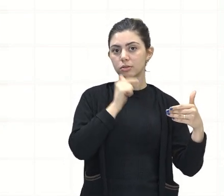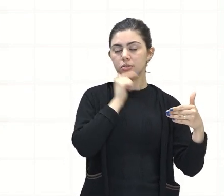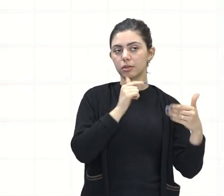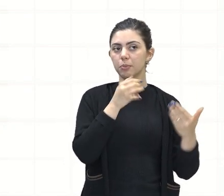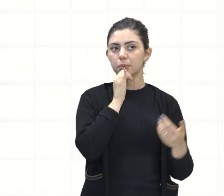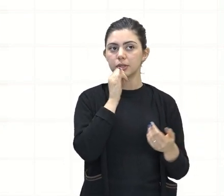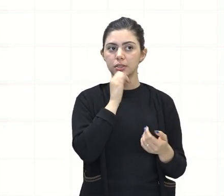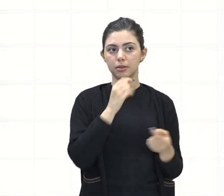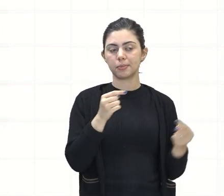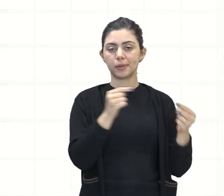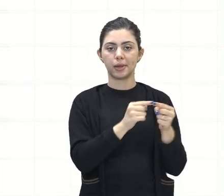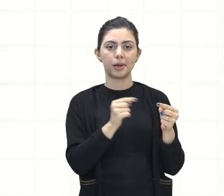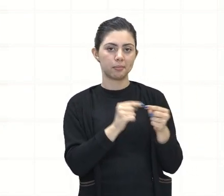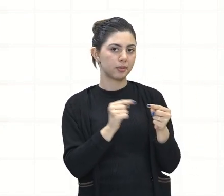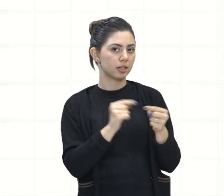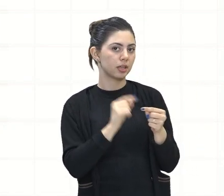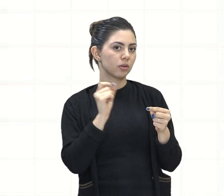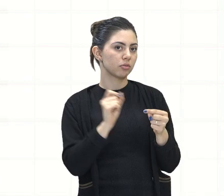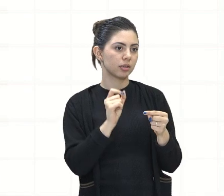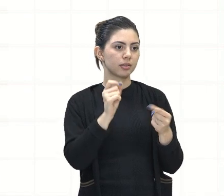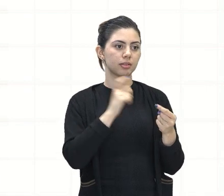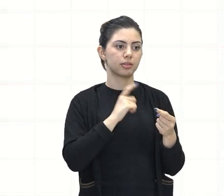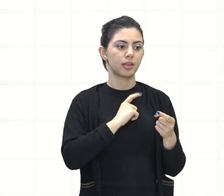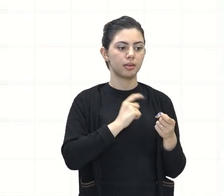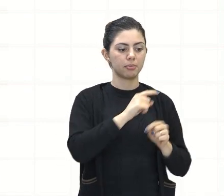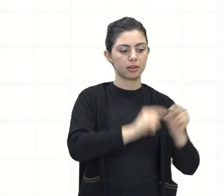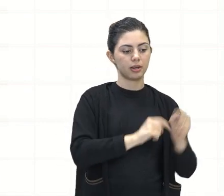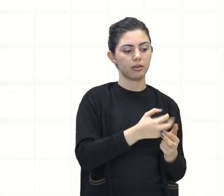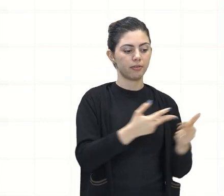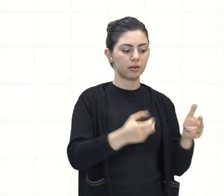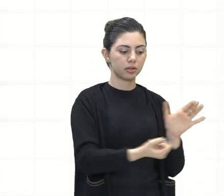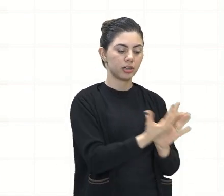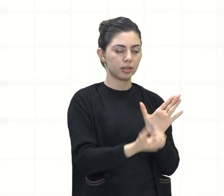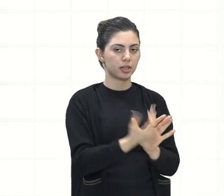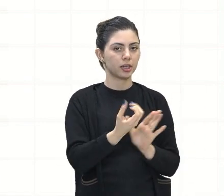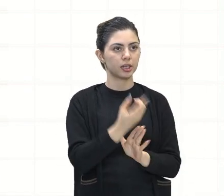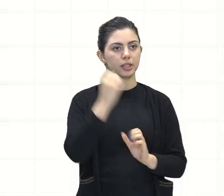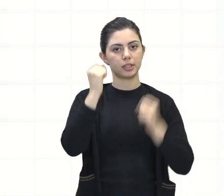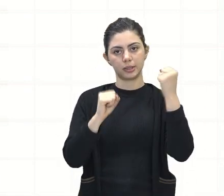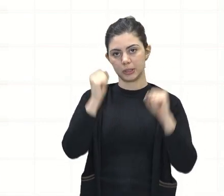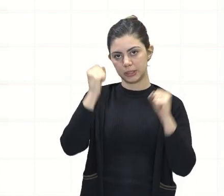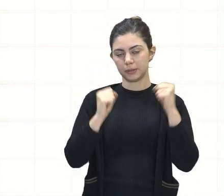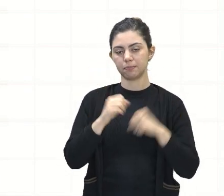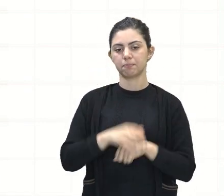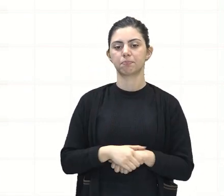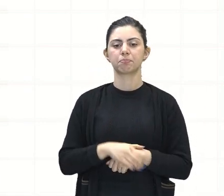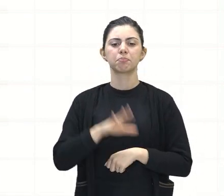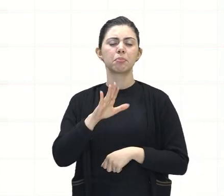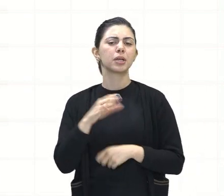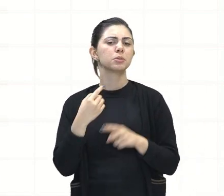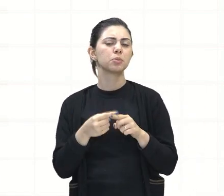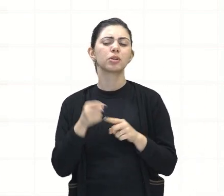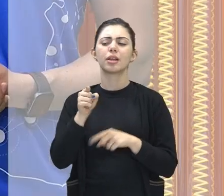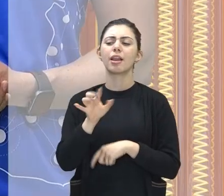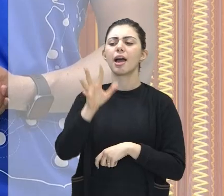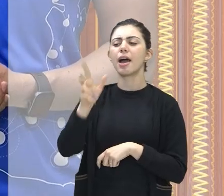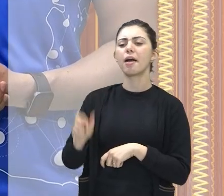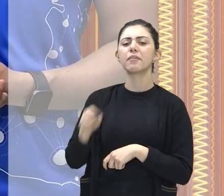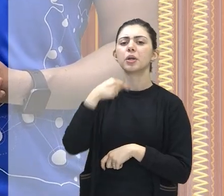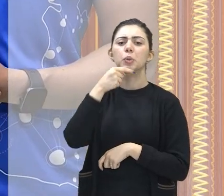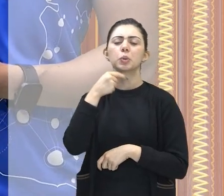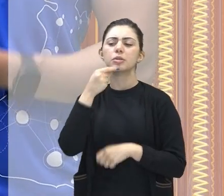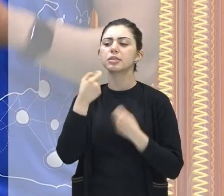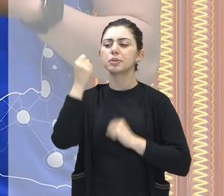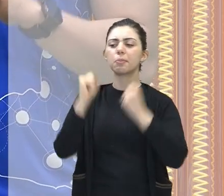relacionada à produção industrial. E, professor, por que a África não conseguiu esse processo de